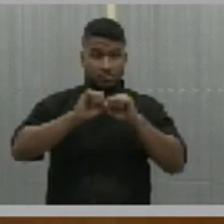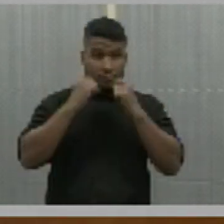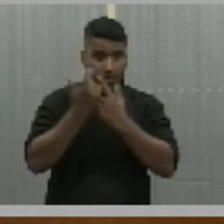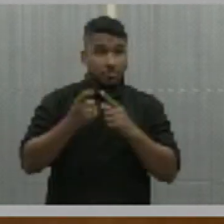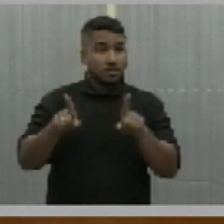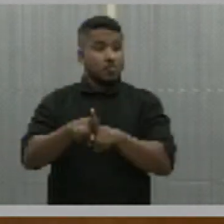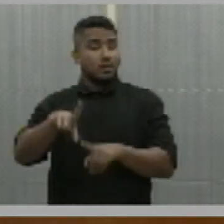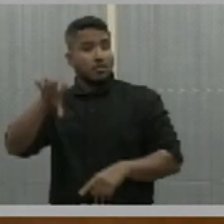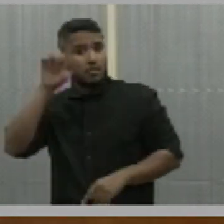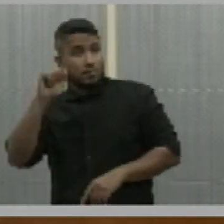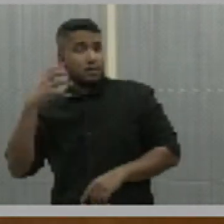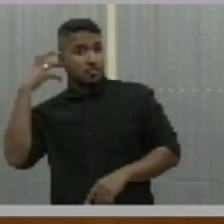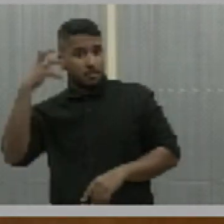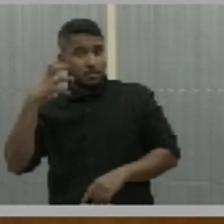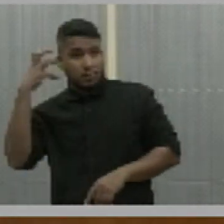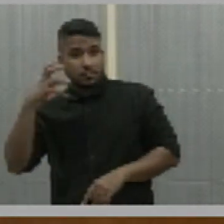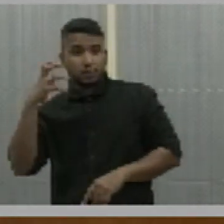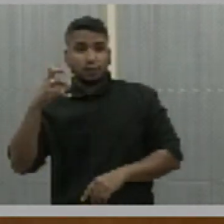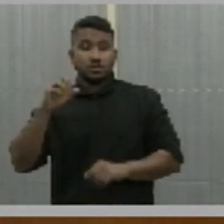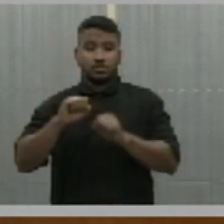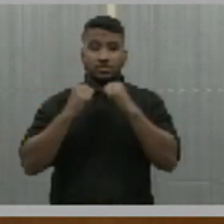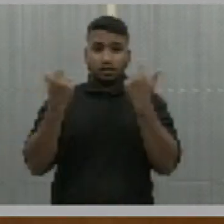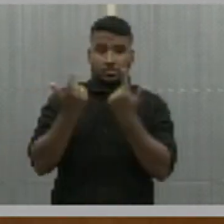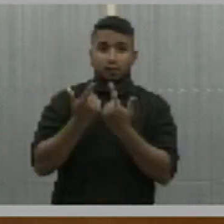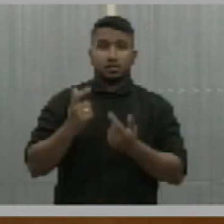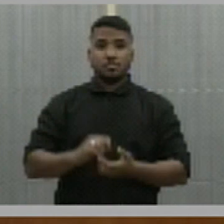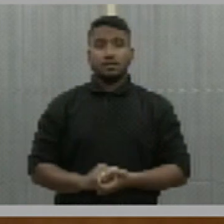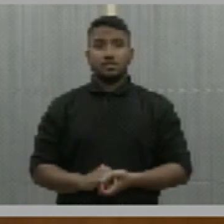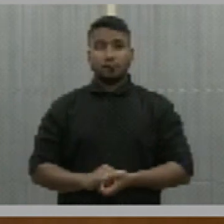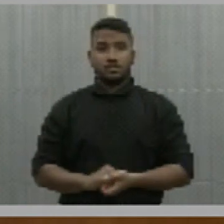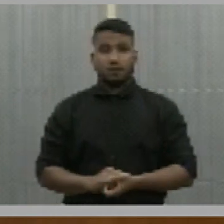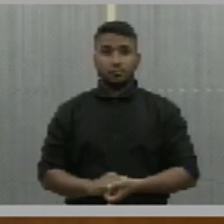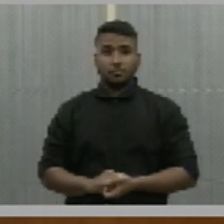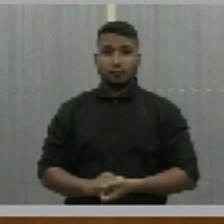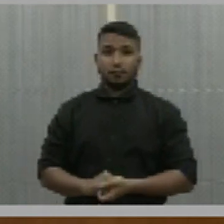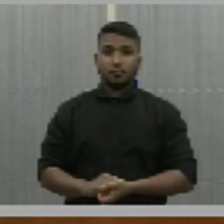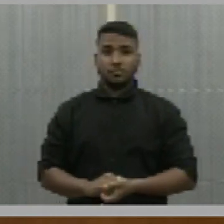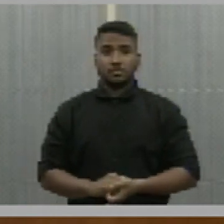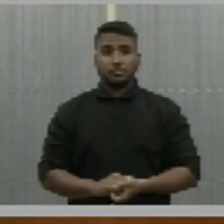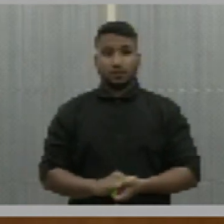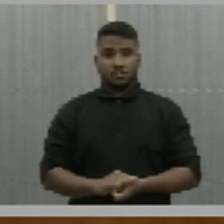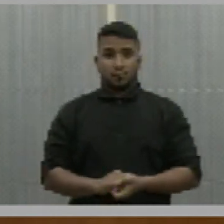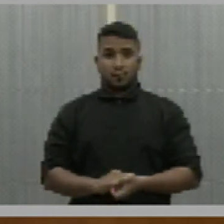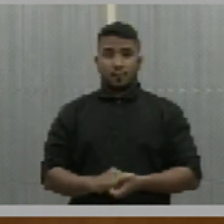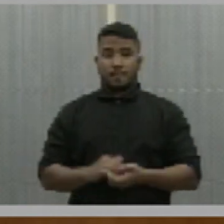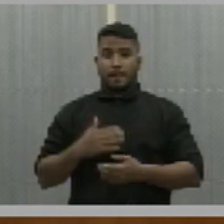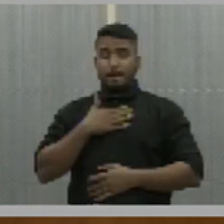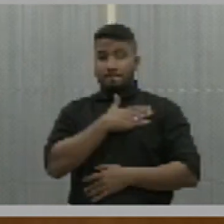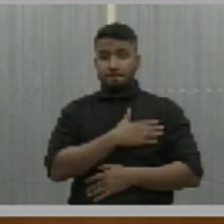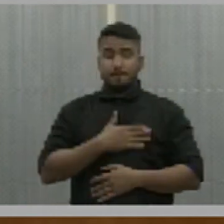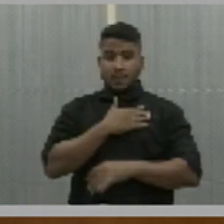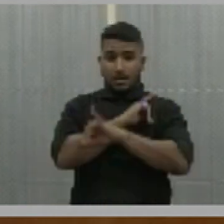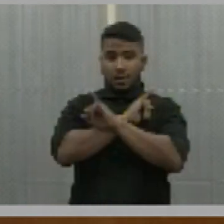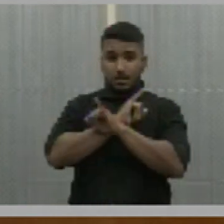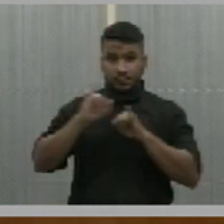que nos acompanham através do complexo de comunicação da Assembleia, eu gostaria de registrar